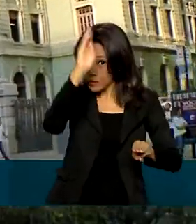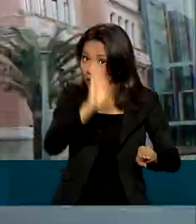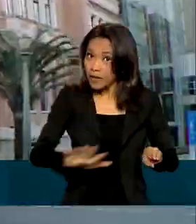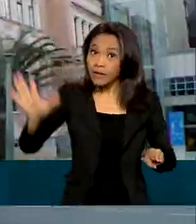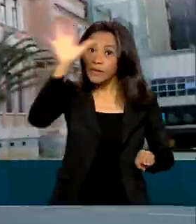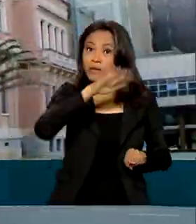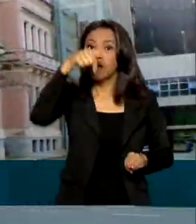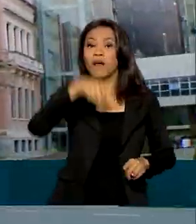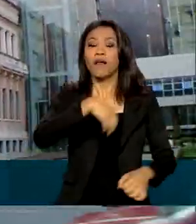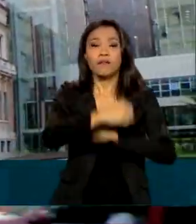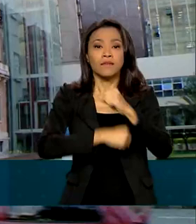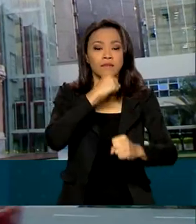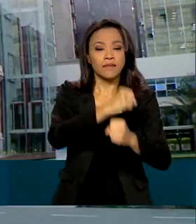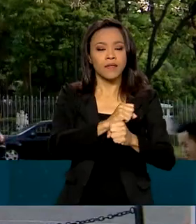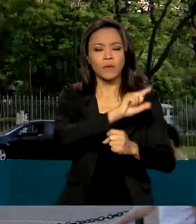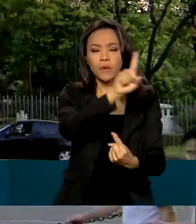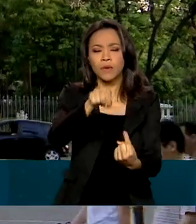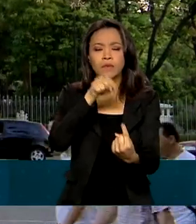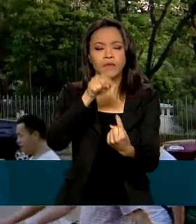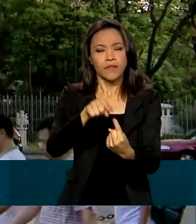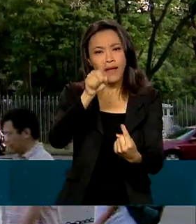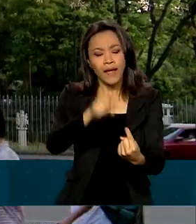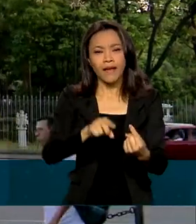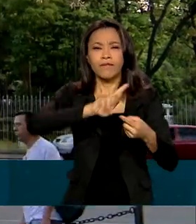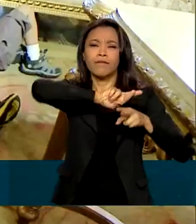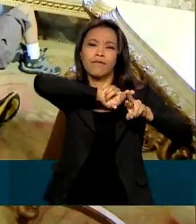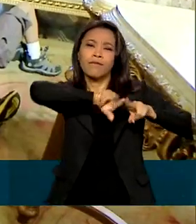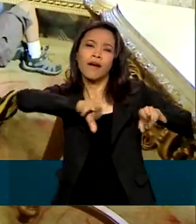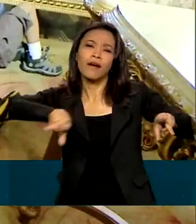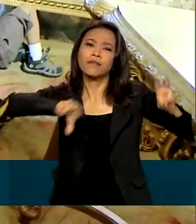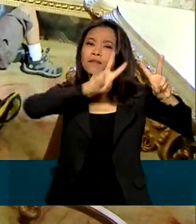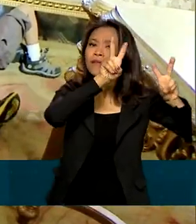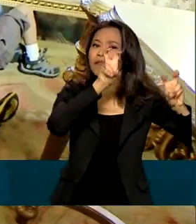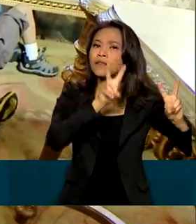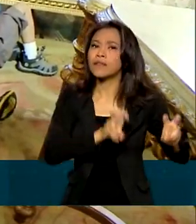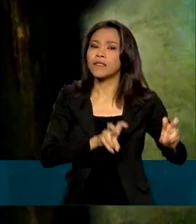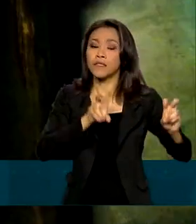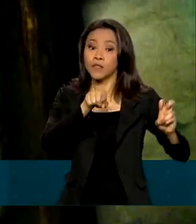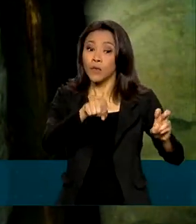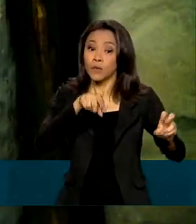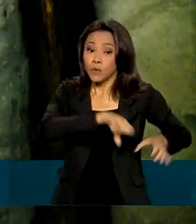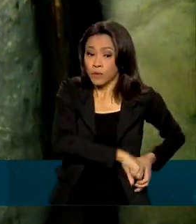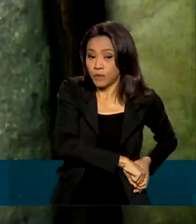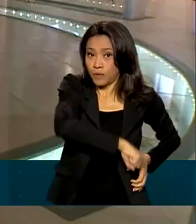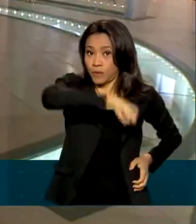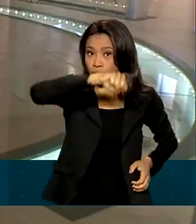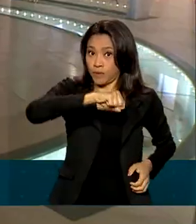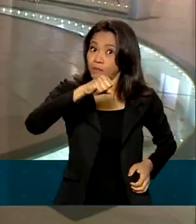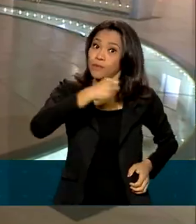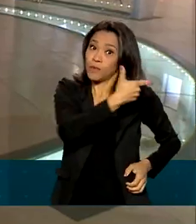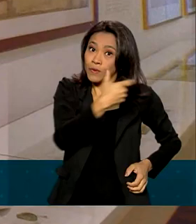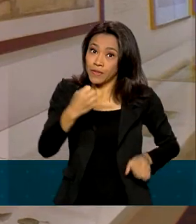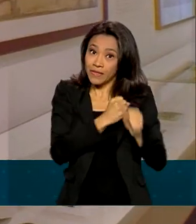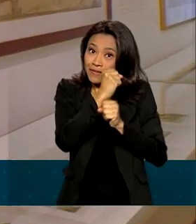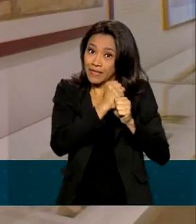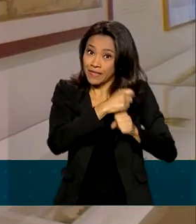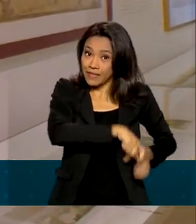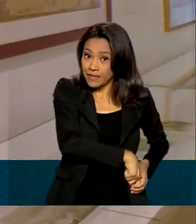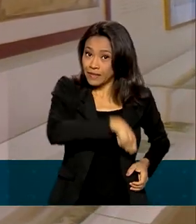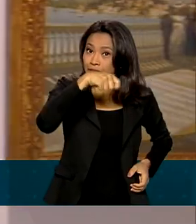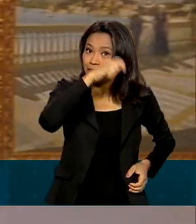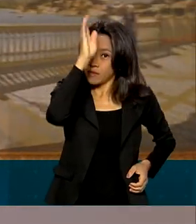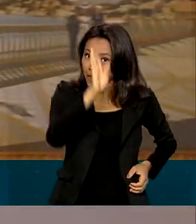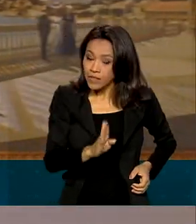ano, o evento busca promover diferentes abordagens sobre os 200 anos de independência do país e tem mais de